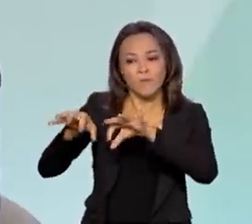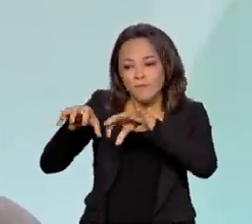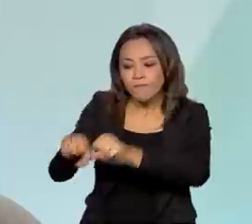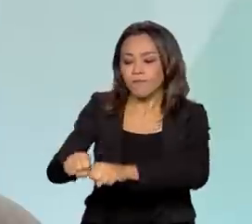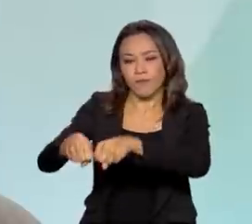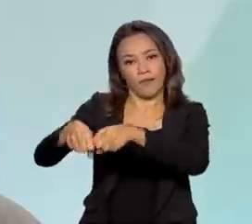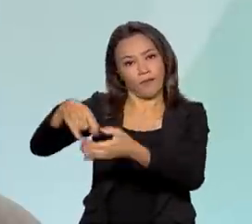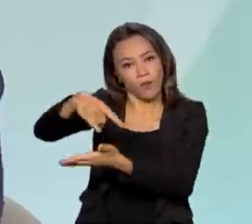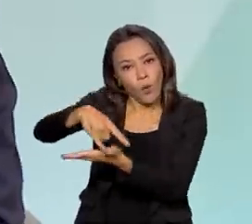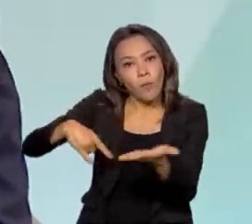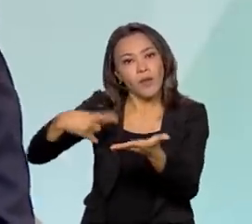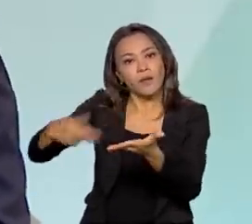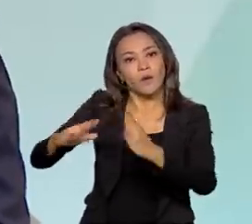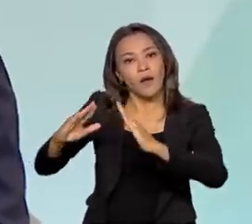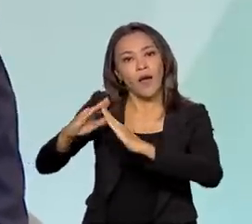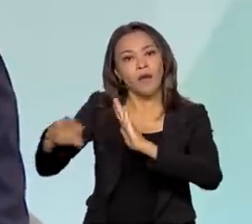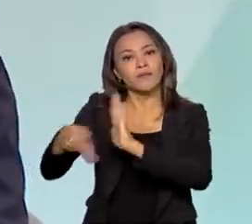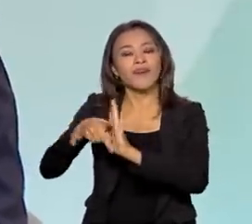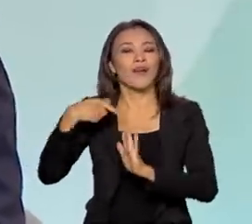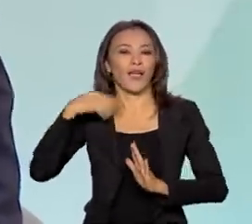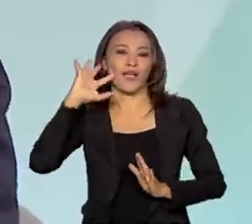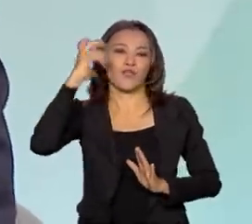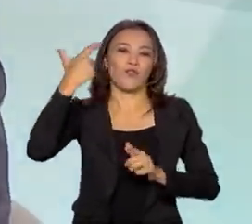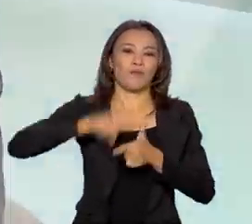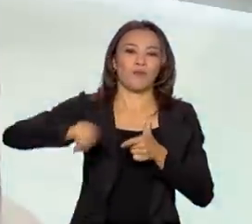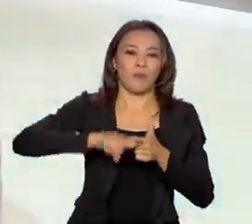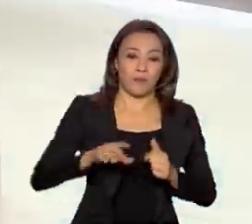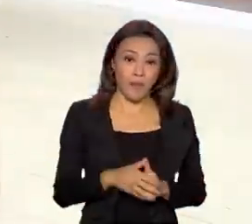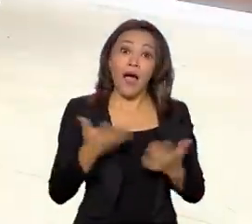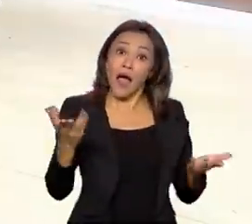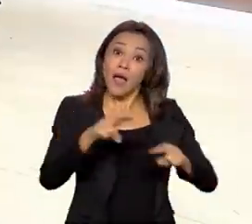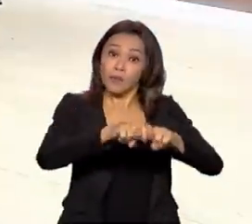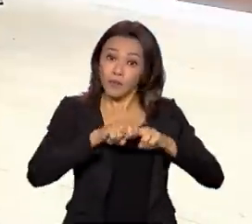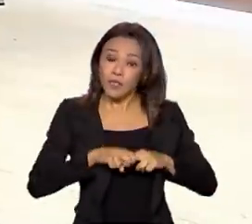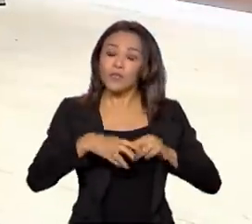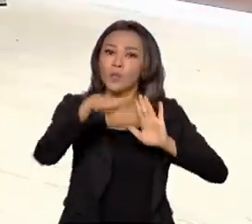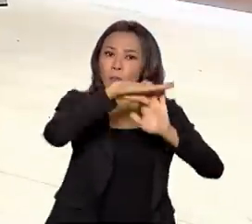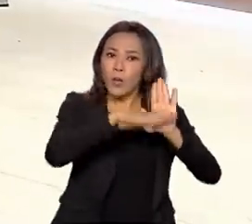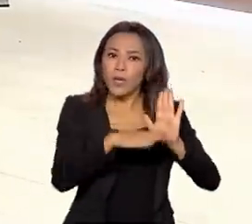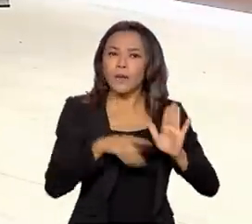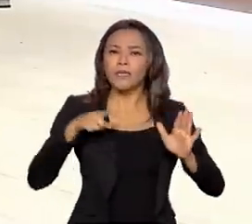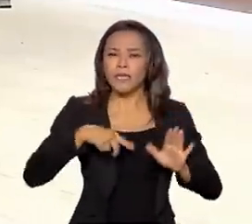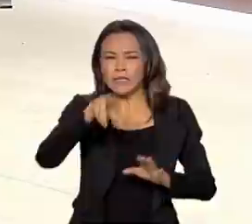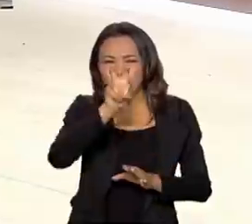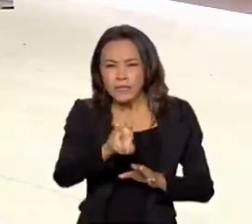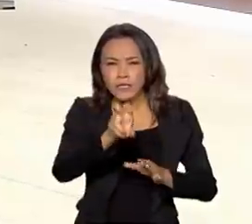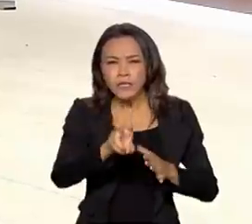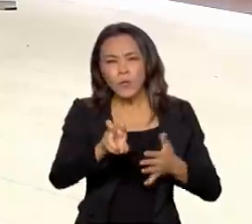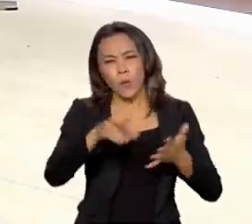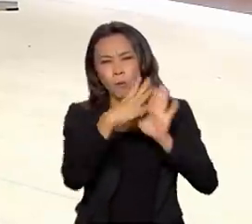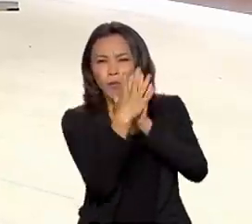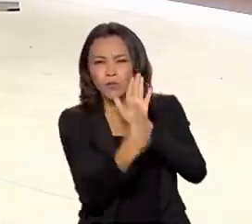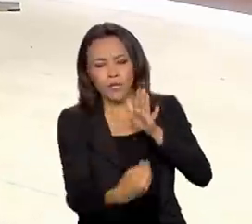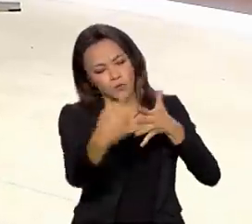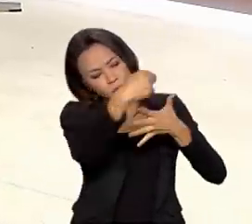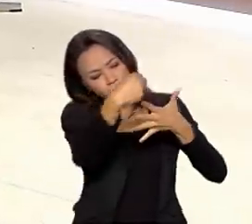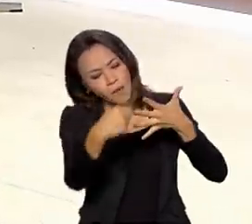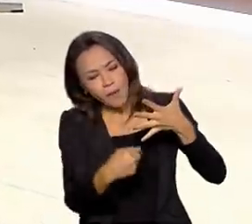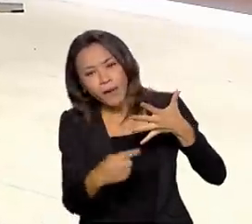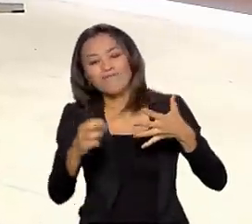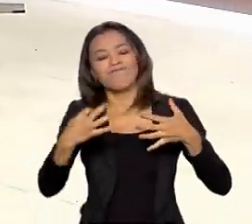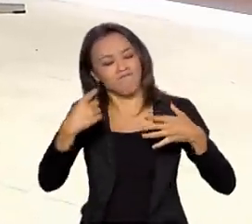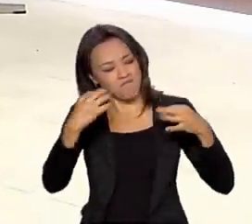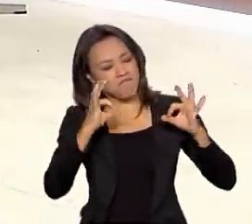nós atendemos o déficit habitacional. É por isso que o Casa Verde e Amarela trabalha com 5 modalidades? Perfeito. Excelente